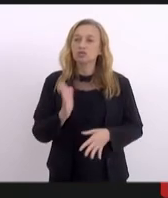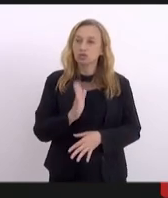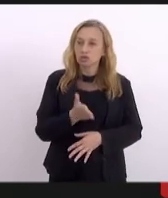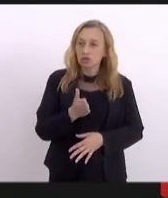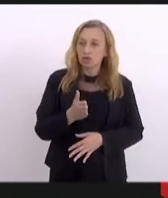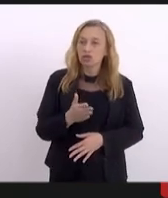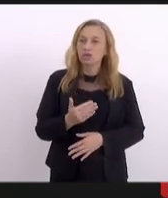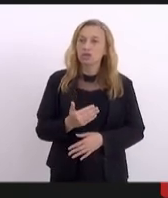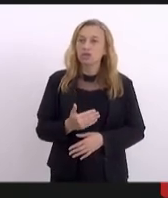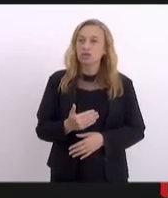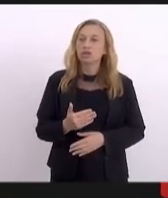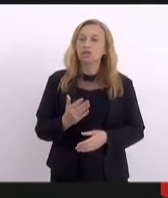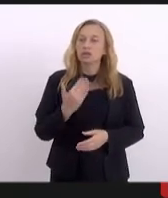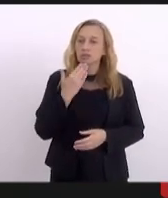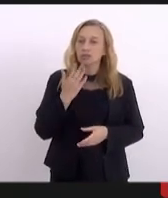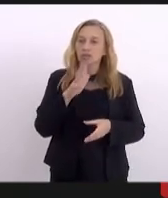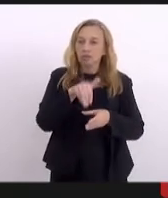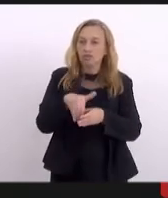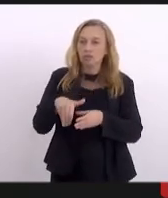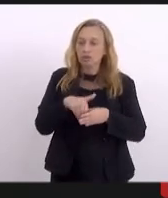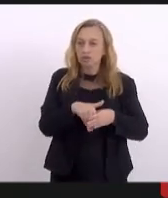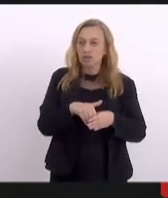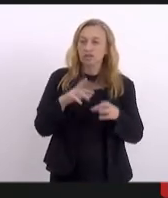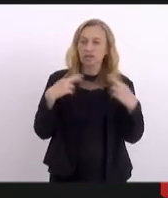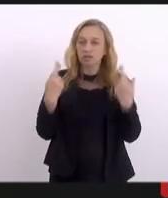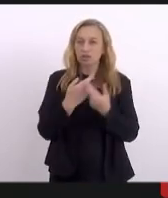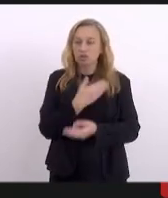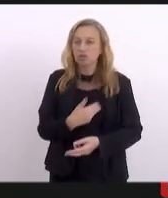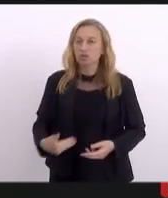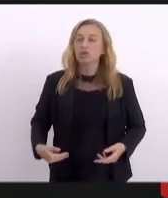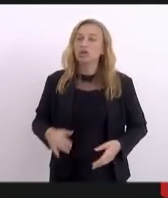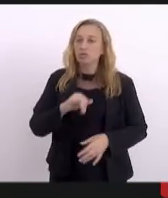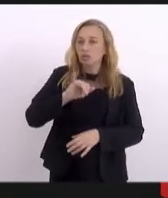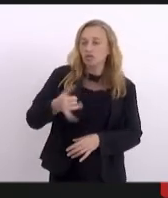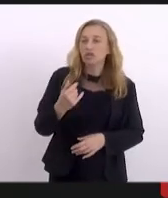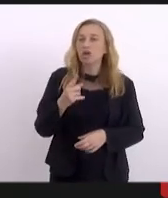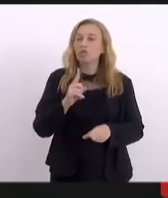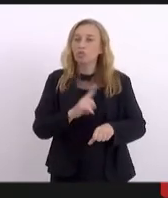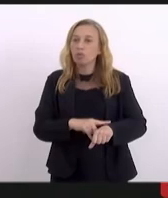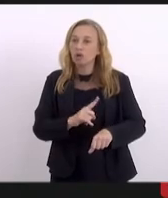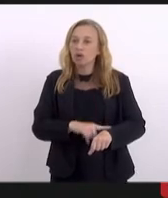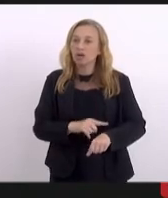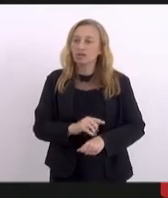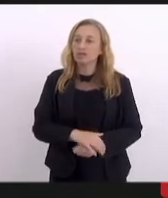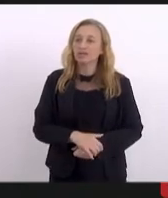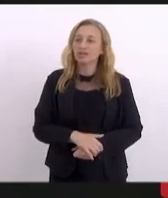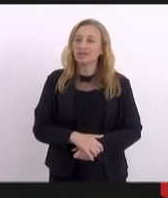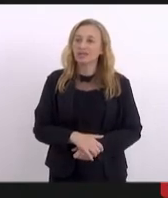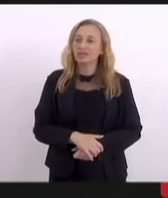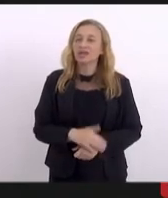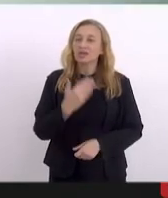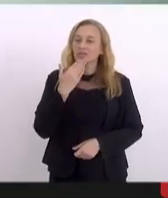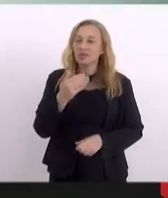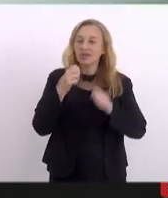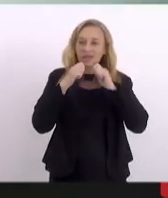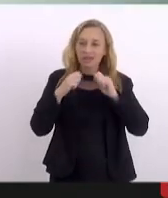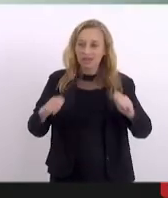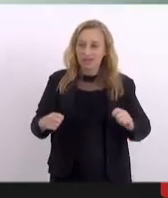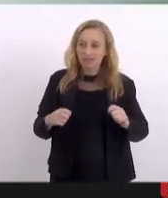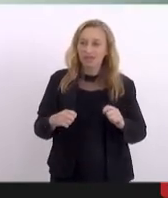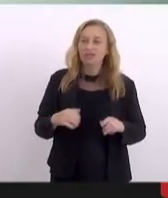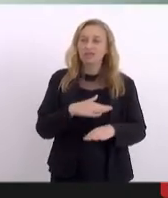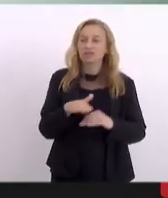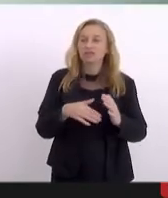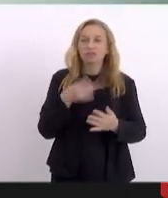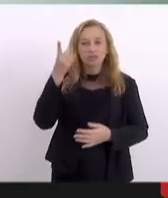queria colocar em votação aqui essa audiência. E aproveitar o momento e pedir às assessorias dos senhores